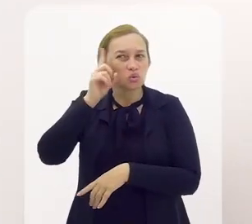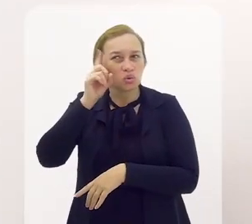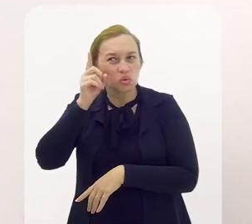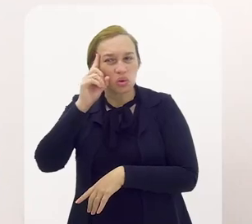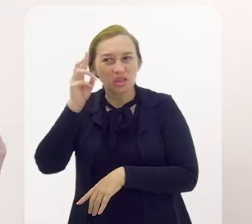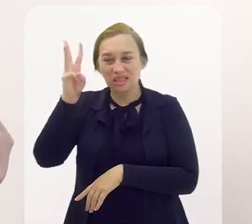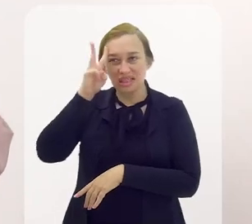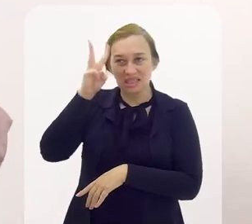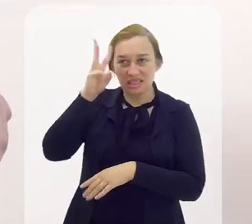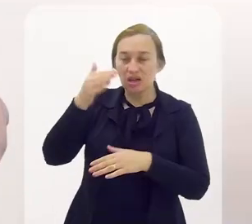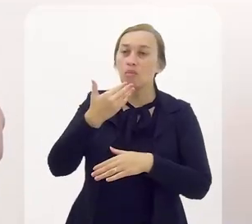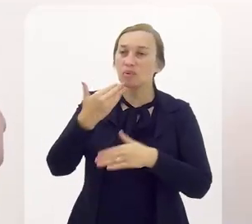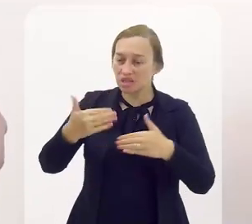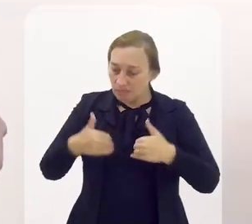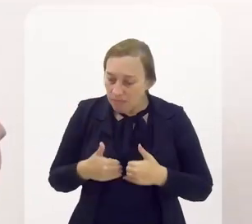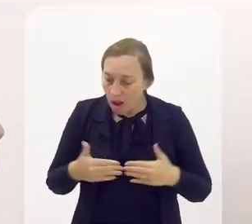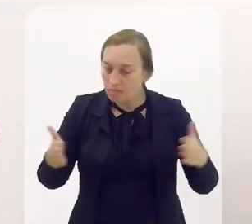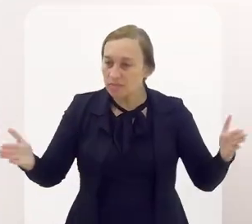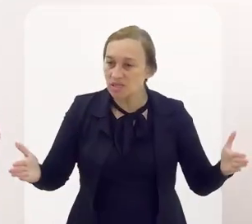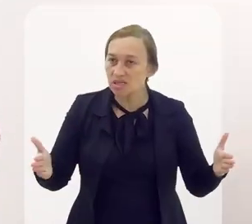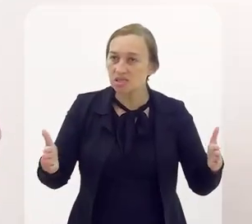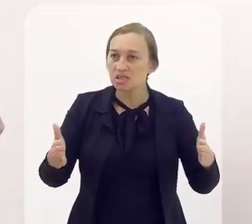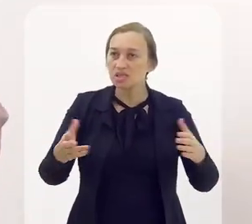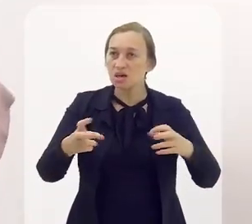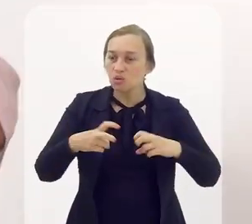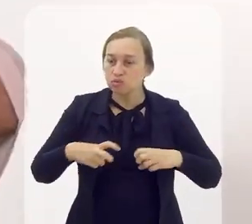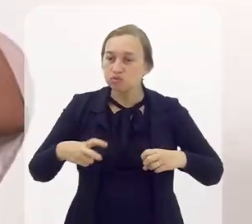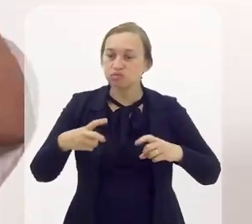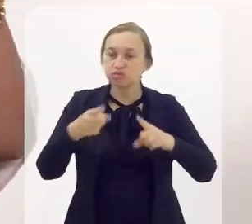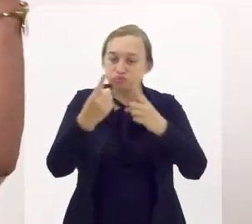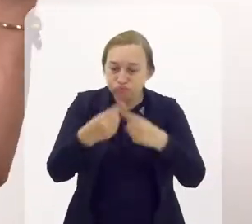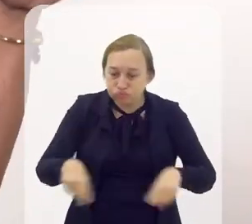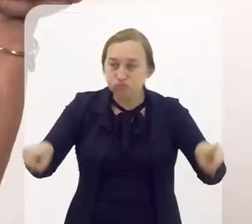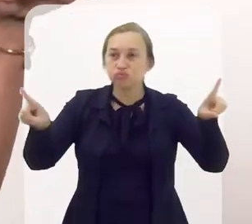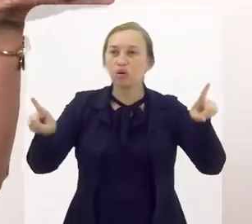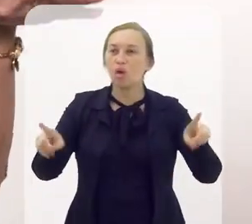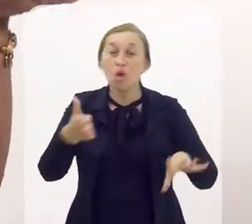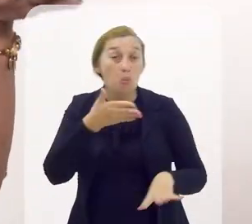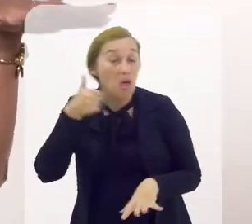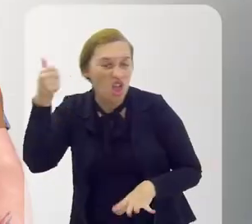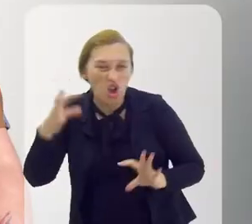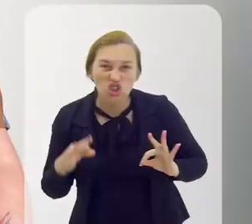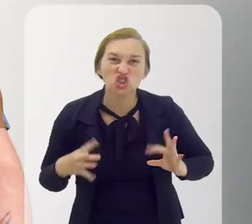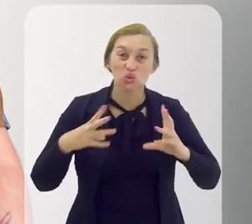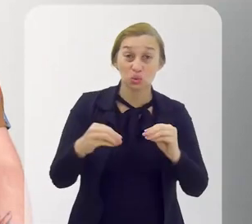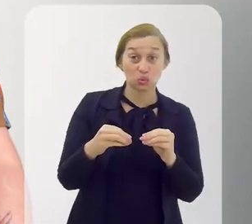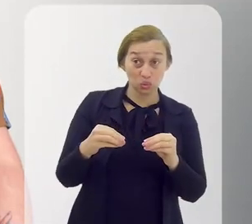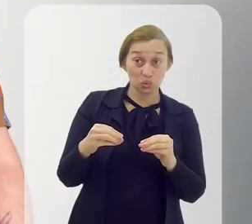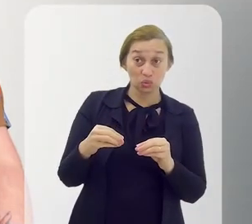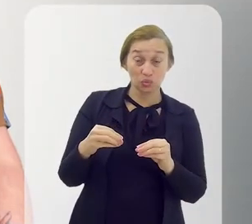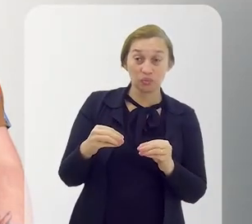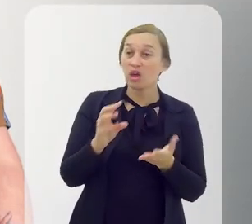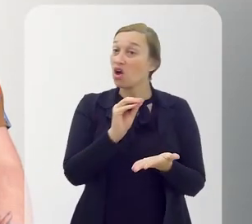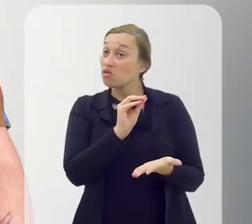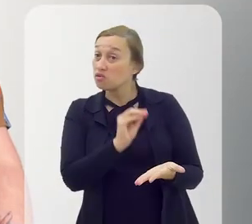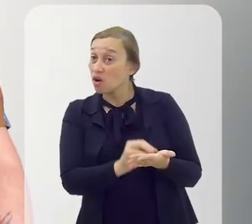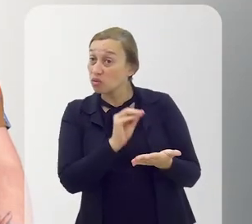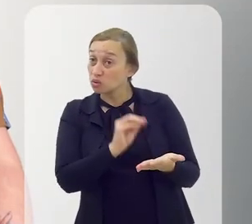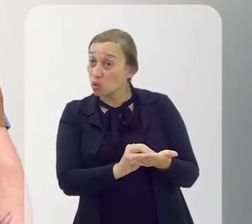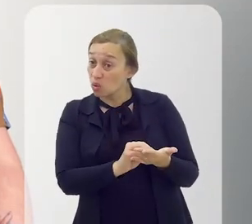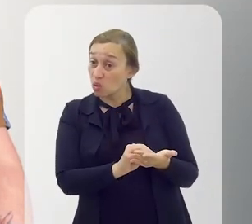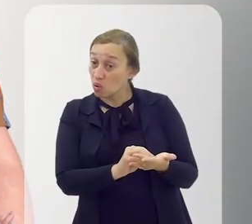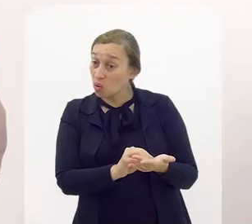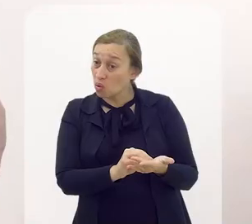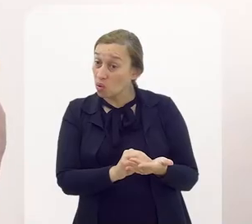terças-feiras eu mandava abrir e a gente fazia um grande churrasco e ficava ali. E o melhor de tudo era assim,